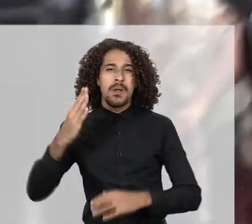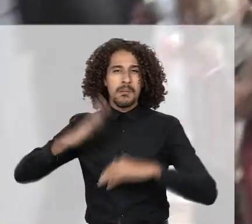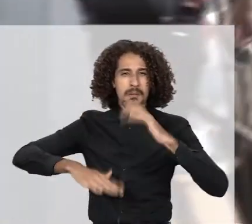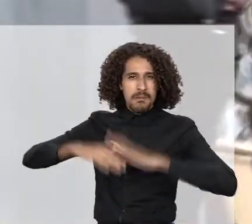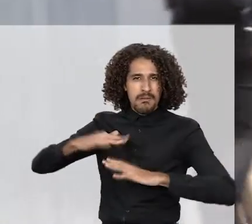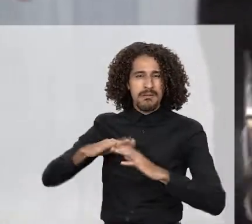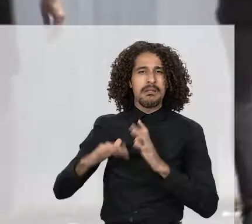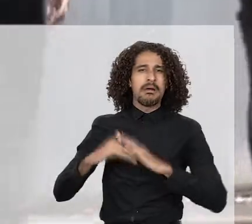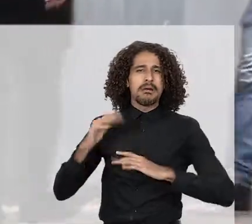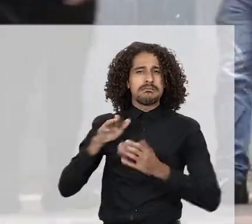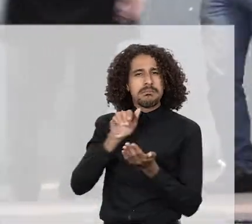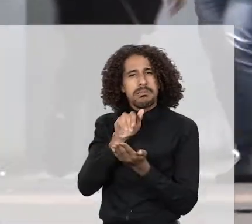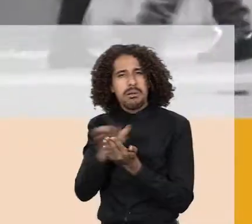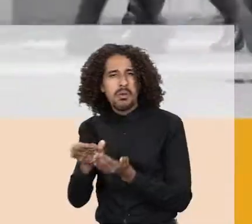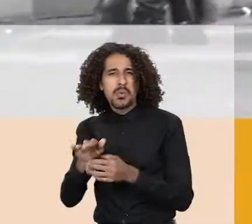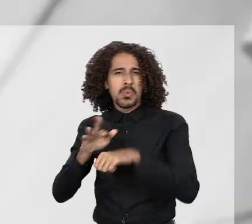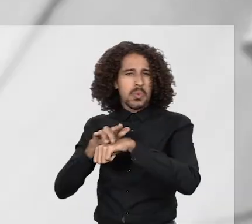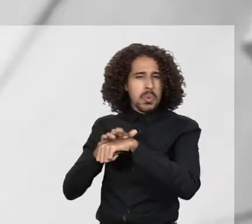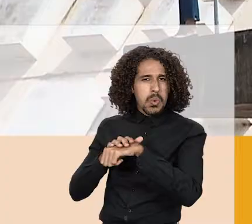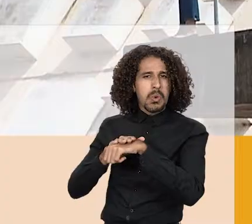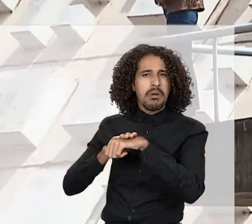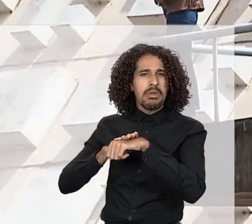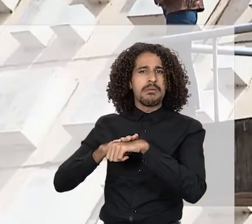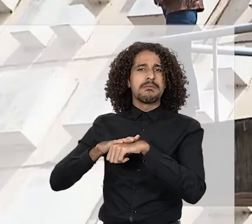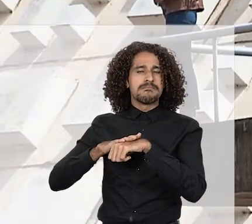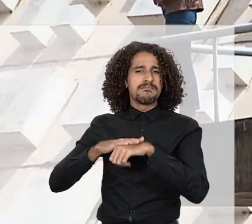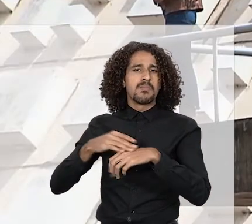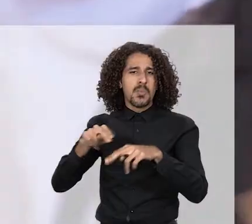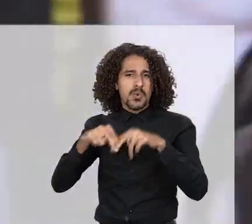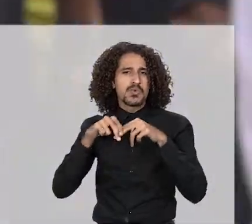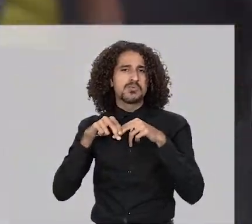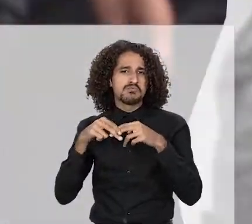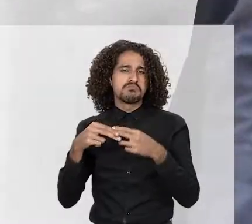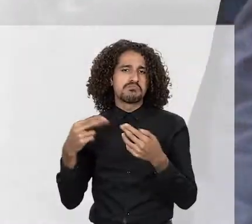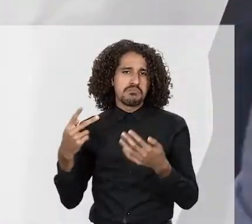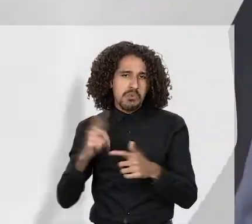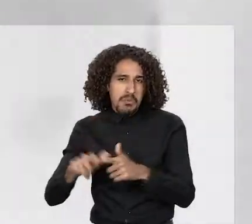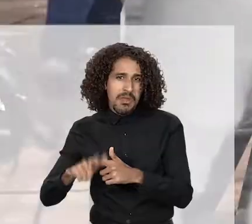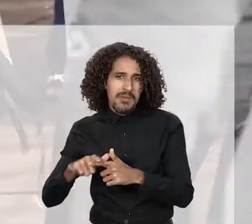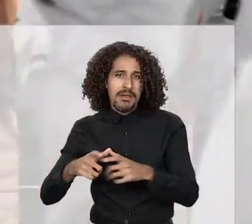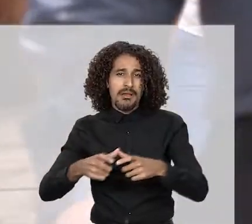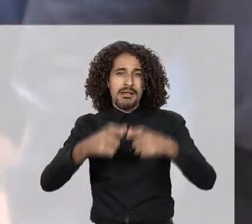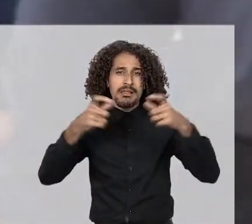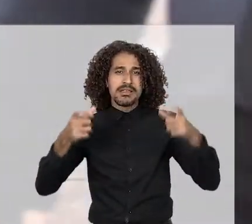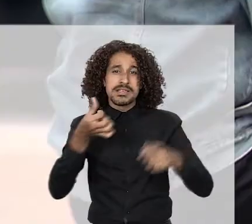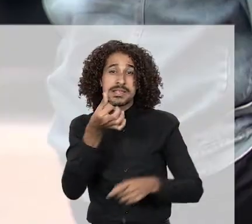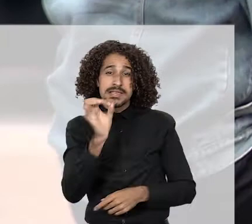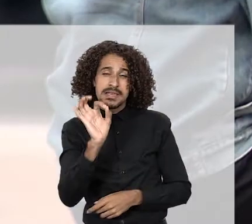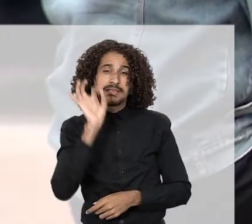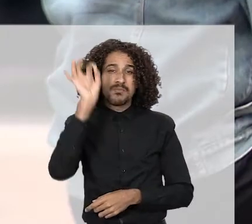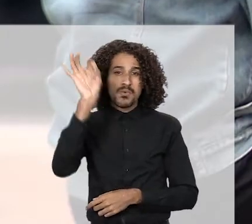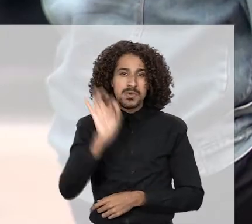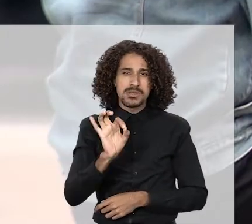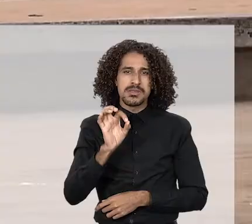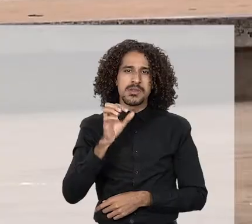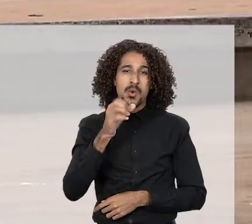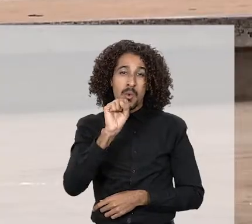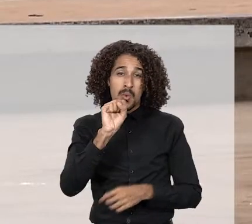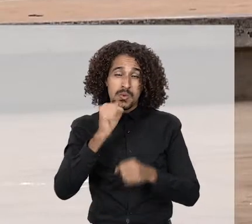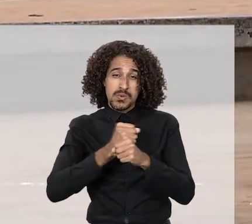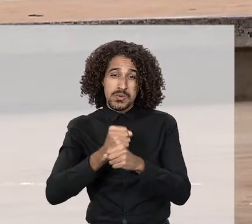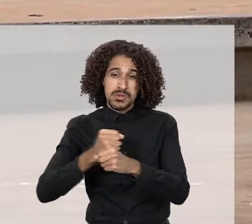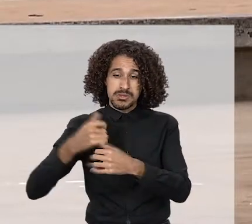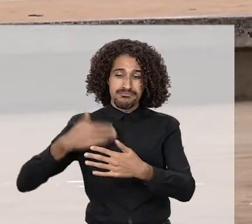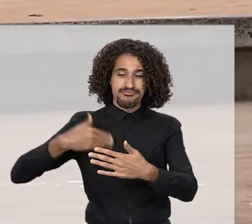profissionais afastados por algum tipo de doença, em decorrência dessa prática, cresceu mais de 60% em